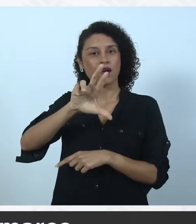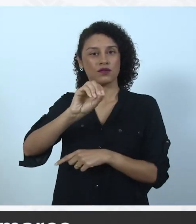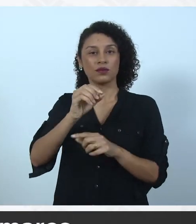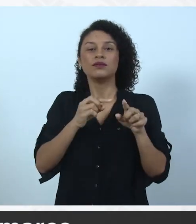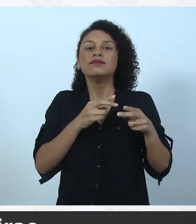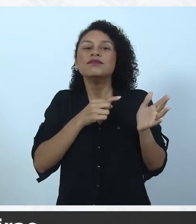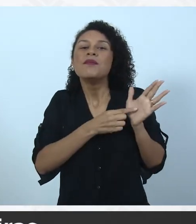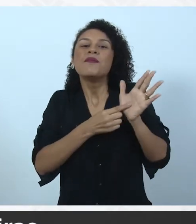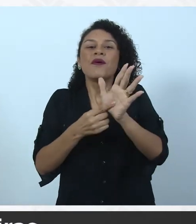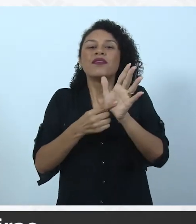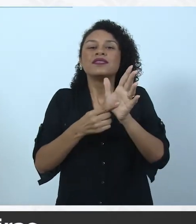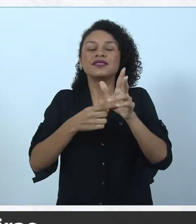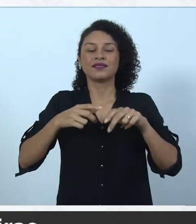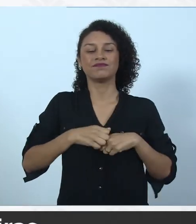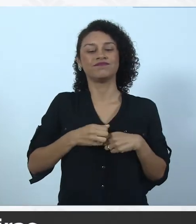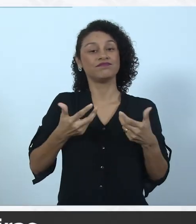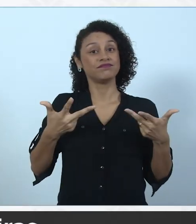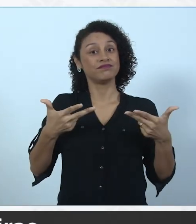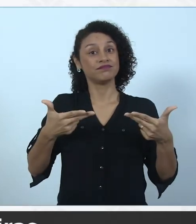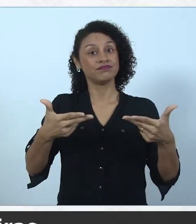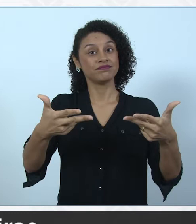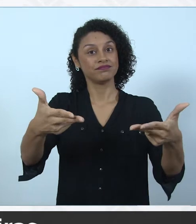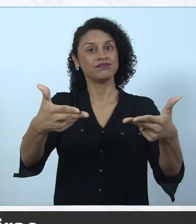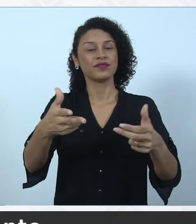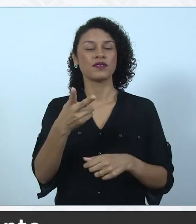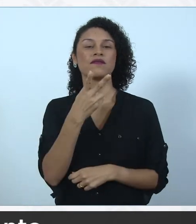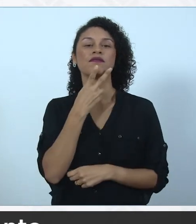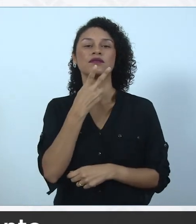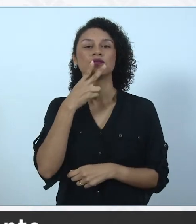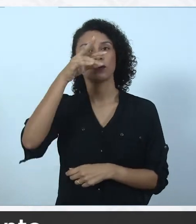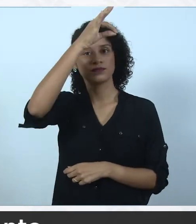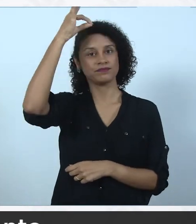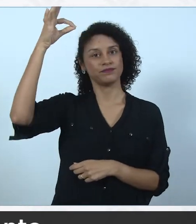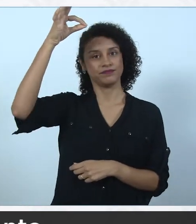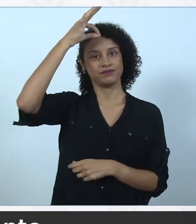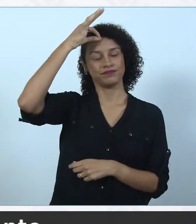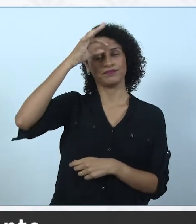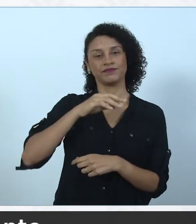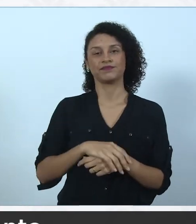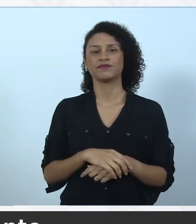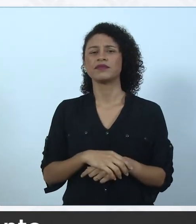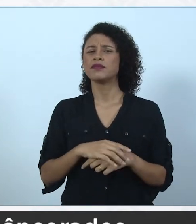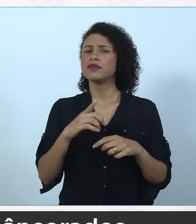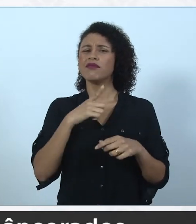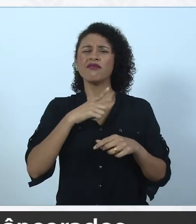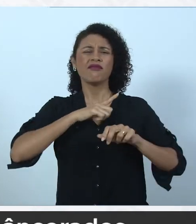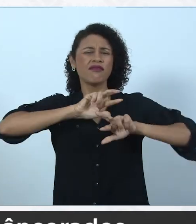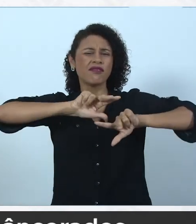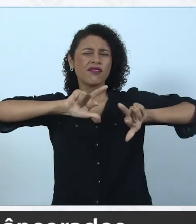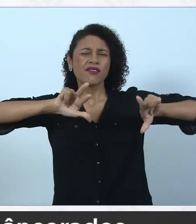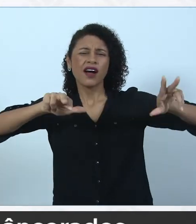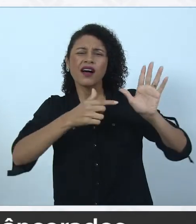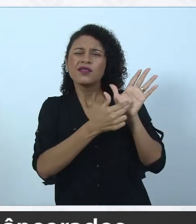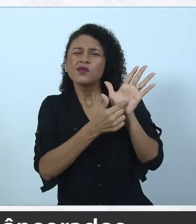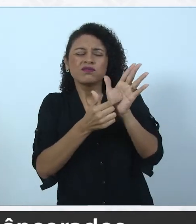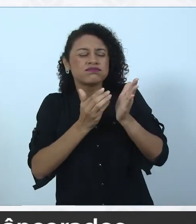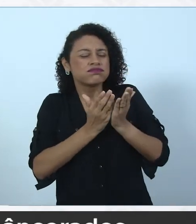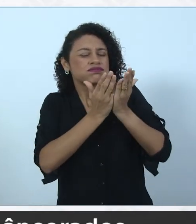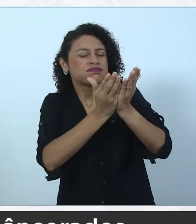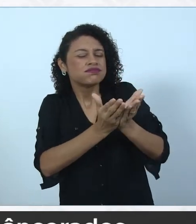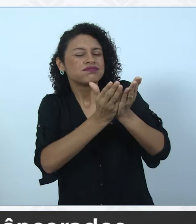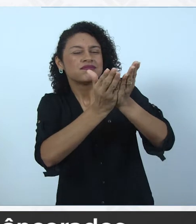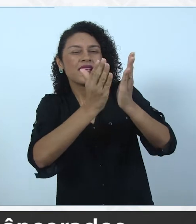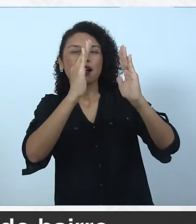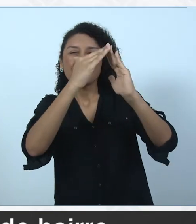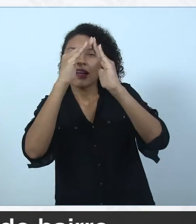de março mostra a Ilha das Caeiras, em Vitória, Espírito Santo. Apresenta vários barquinhos